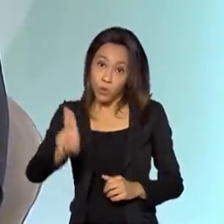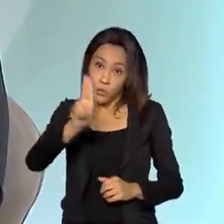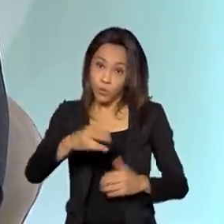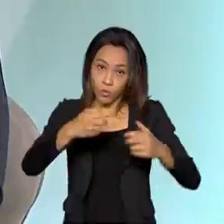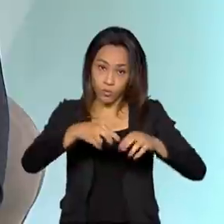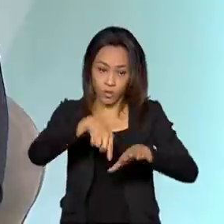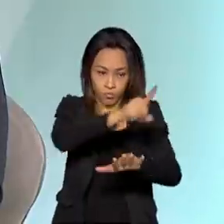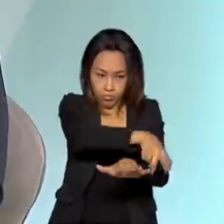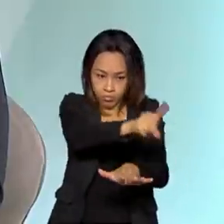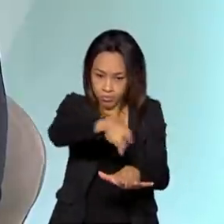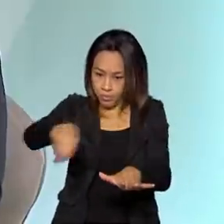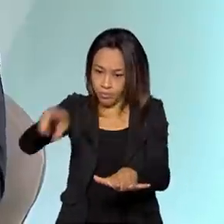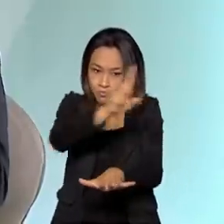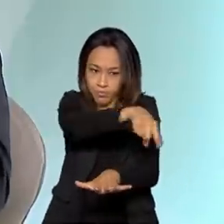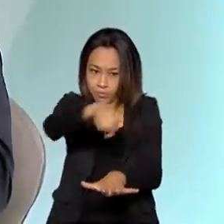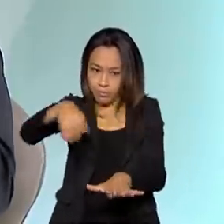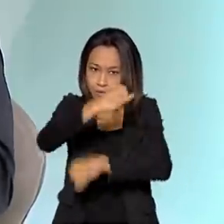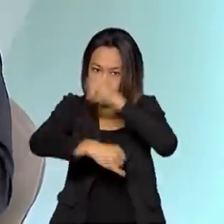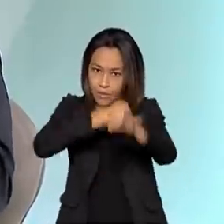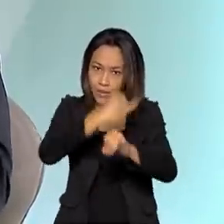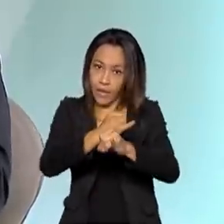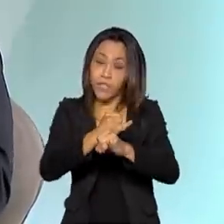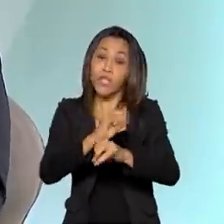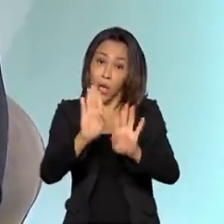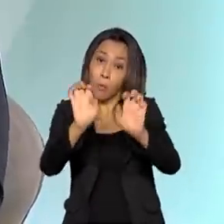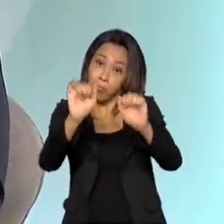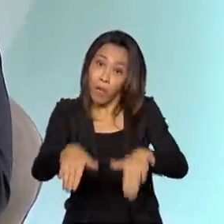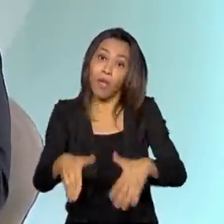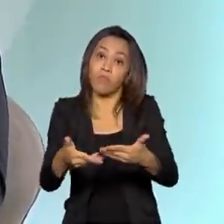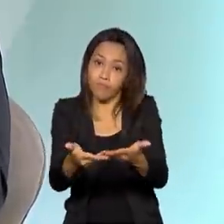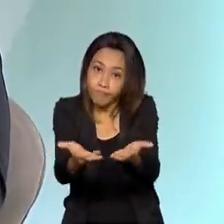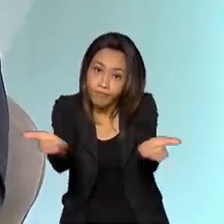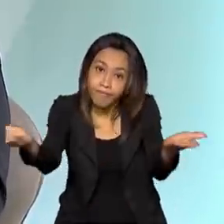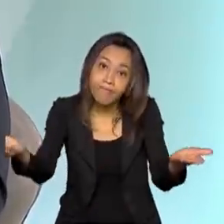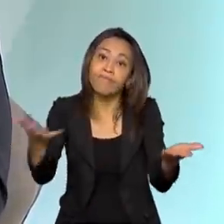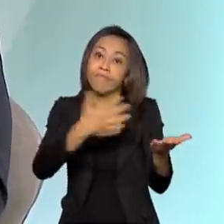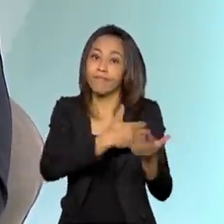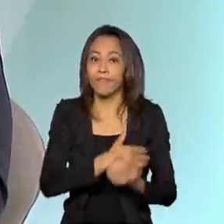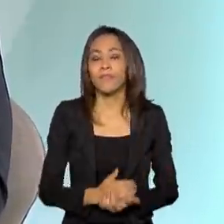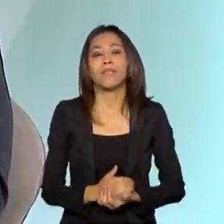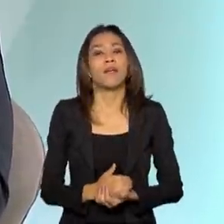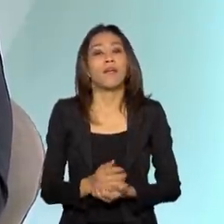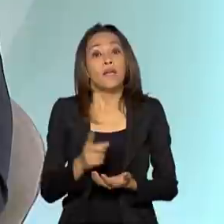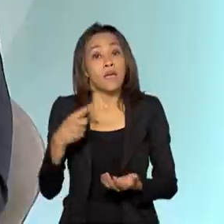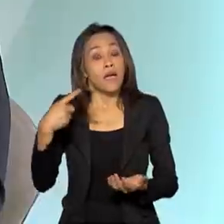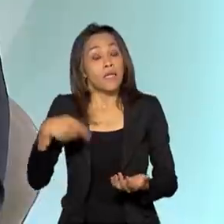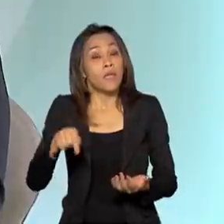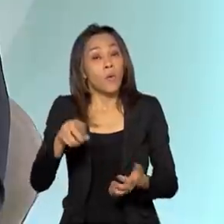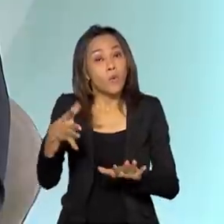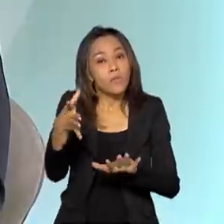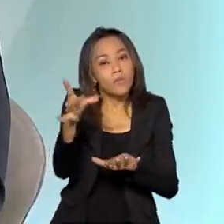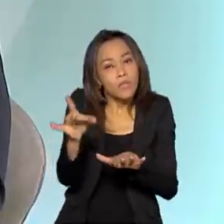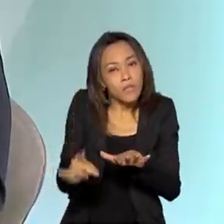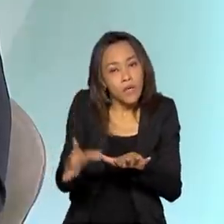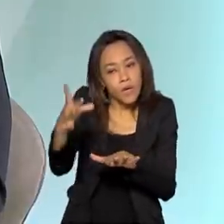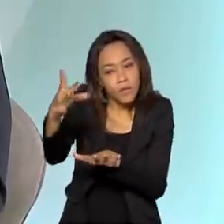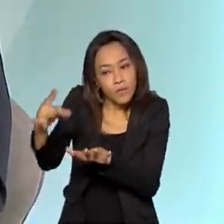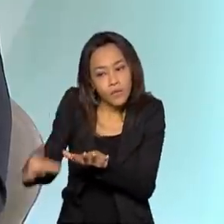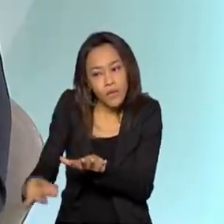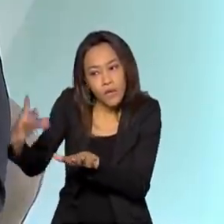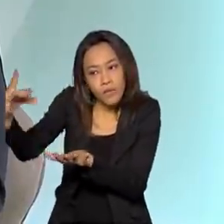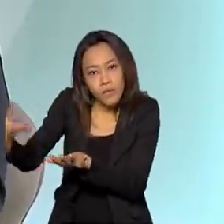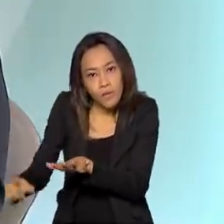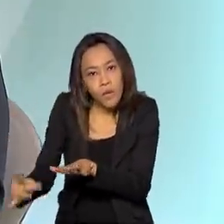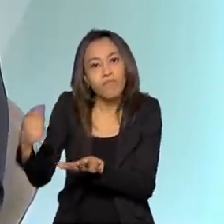é um bem público. Bem público no sentido direito, não da economia. Sendo um bem público, a sua precificação é submetida